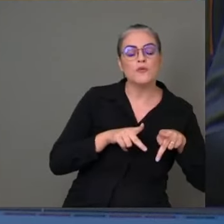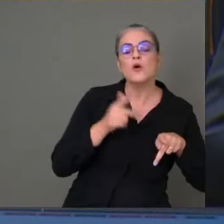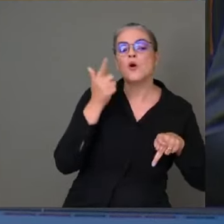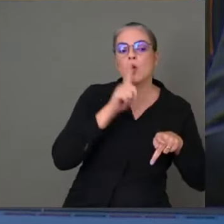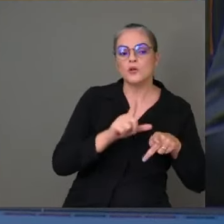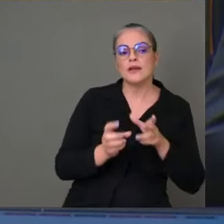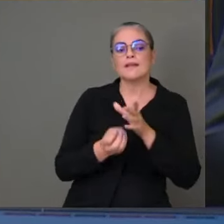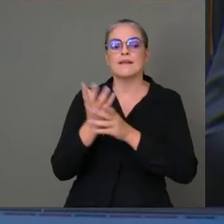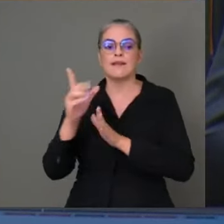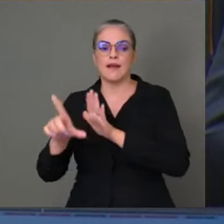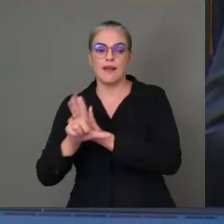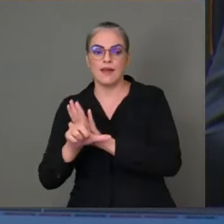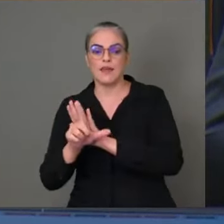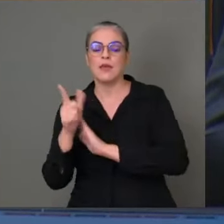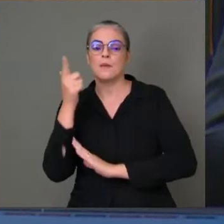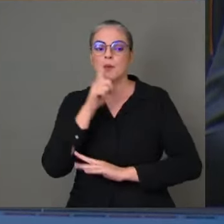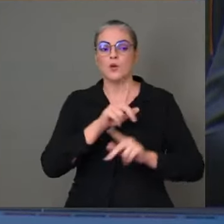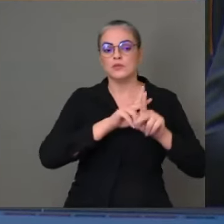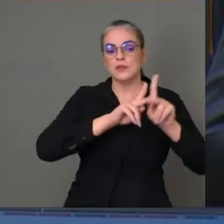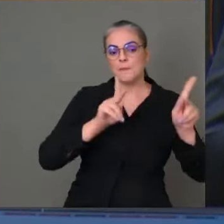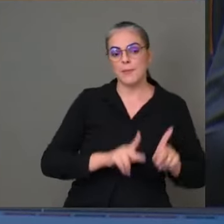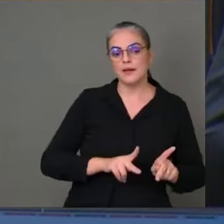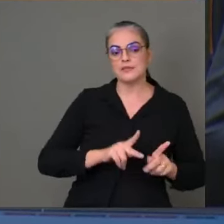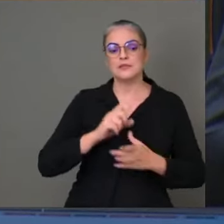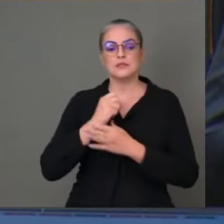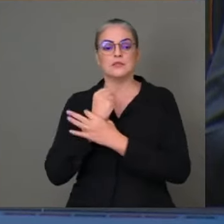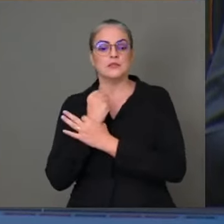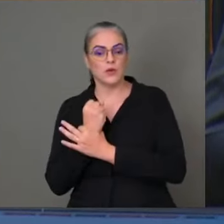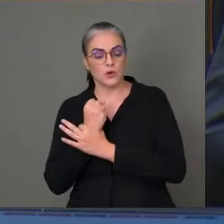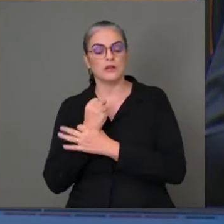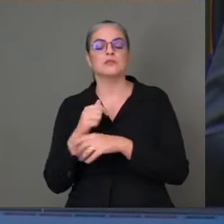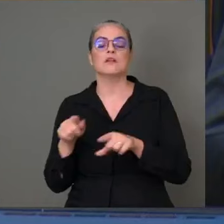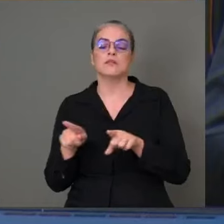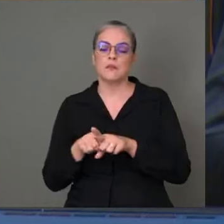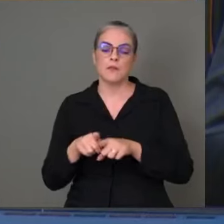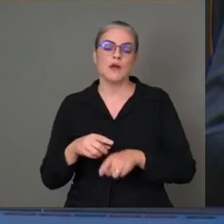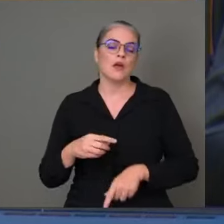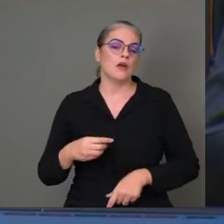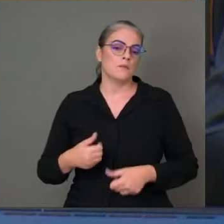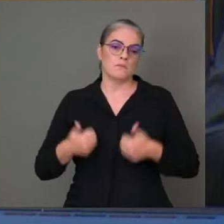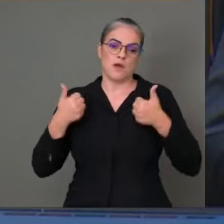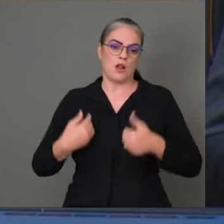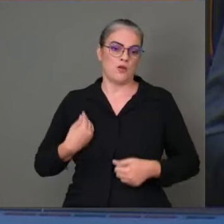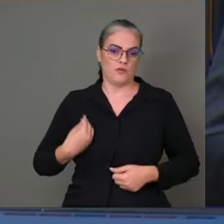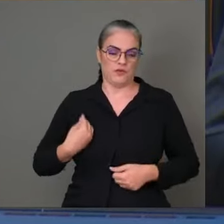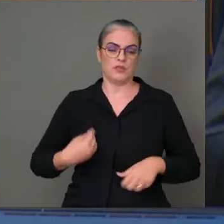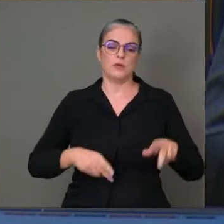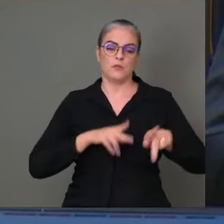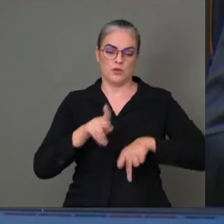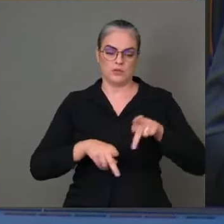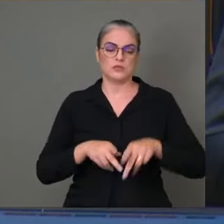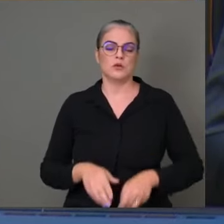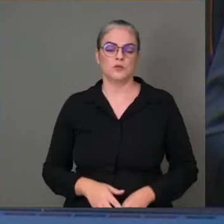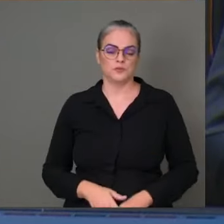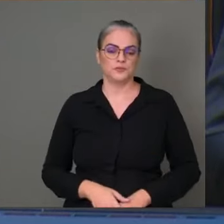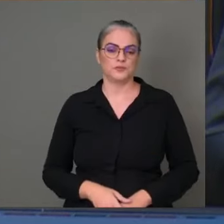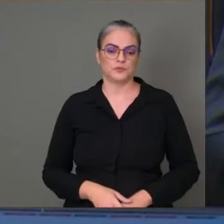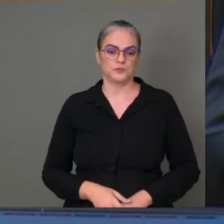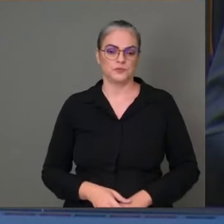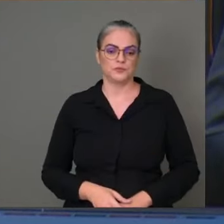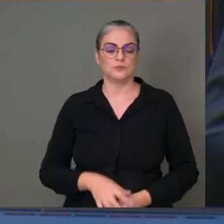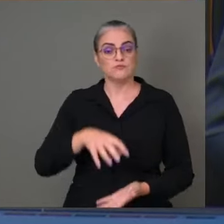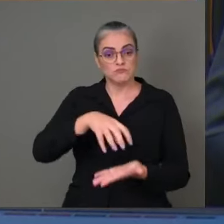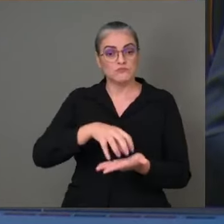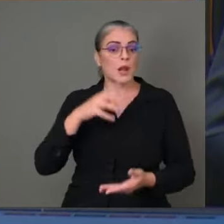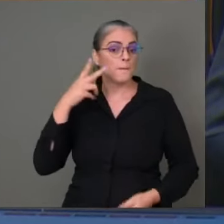garantam a paz, a segurança e o bem-estar geral. É o parlamento que